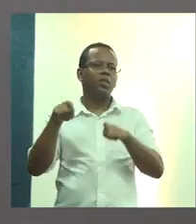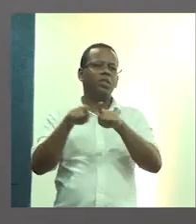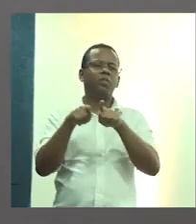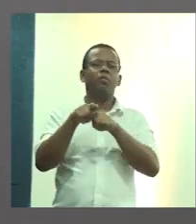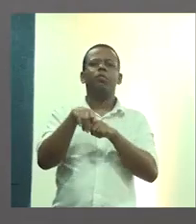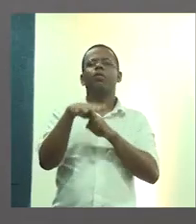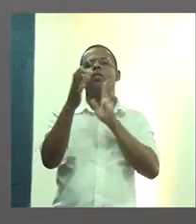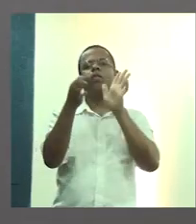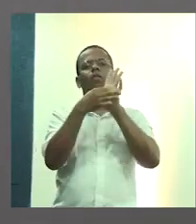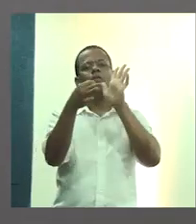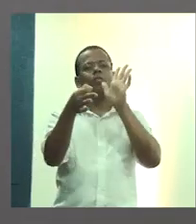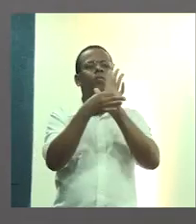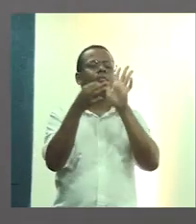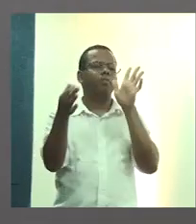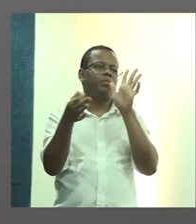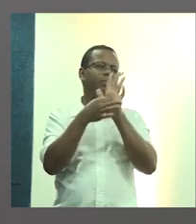crítica